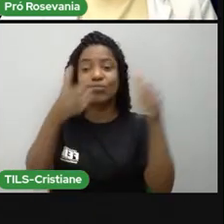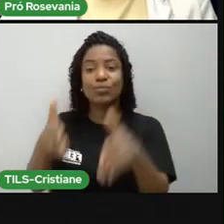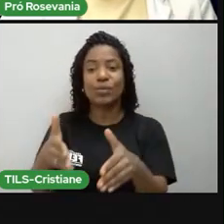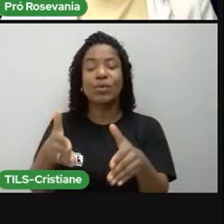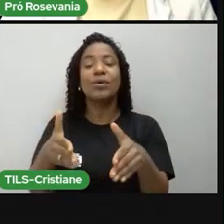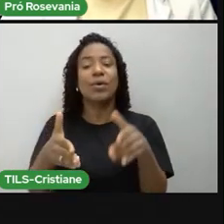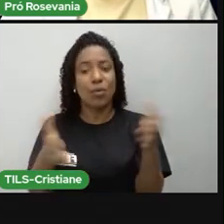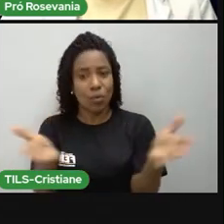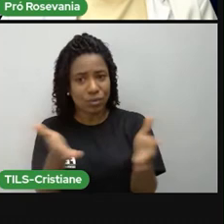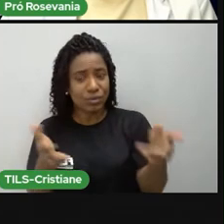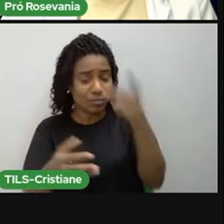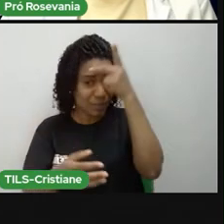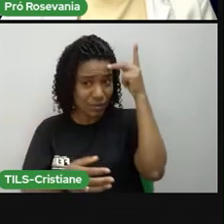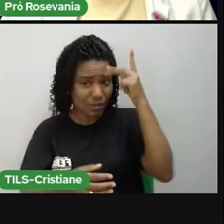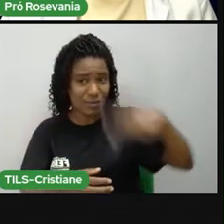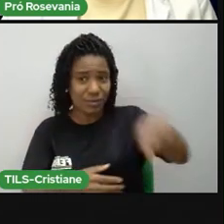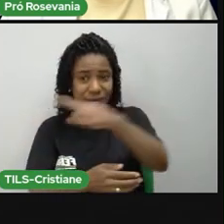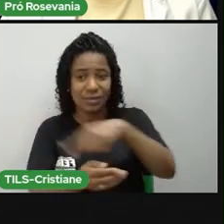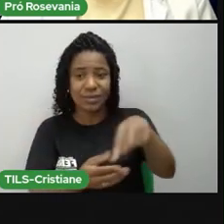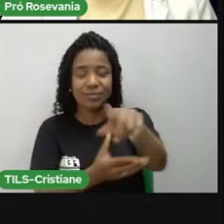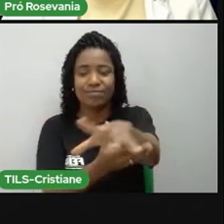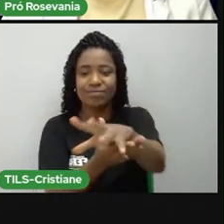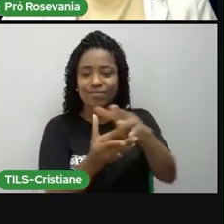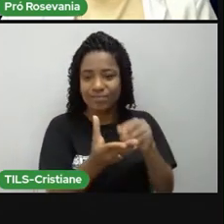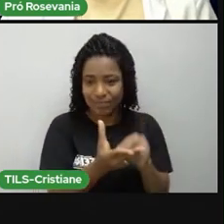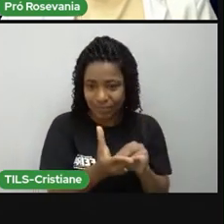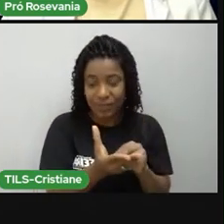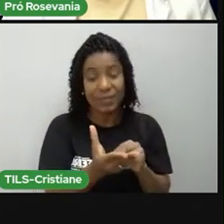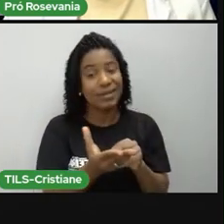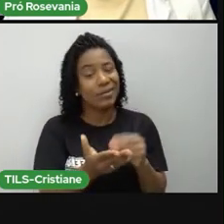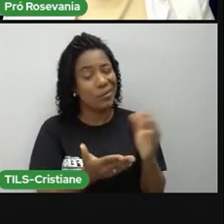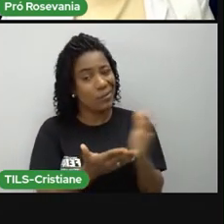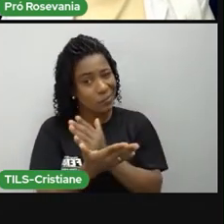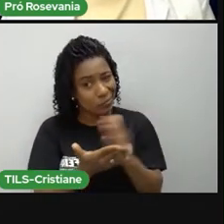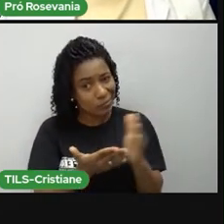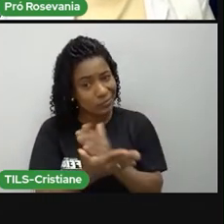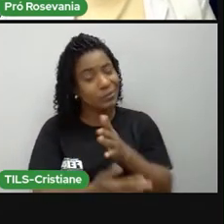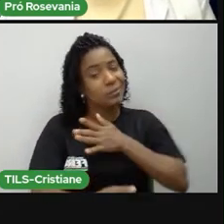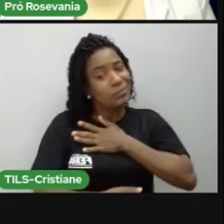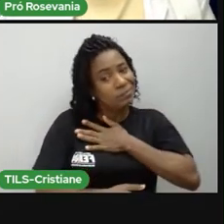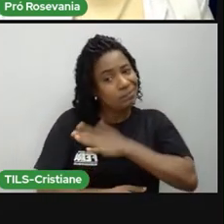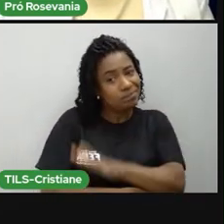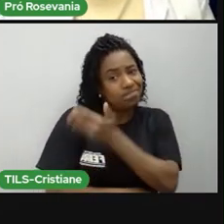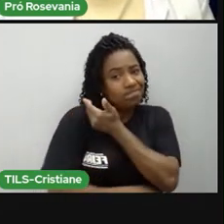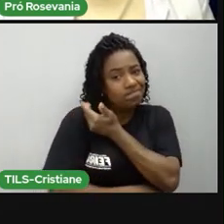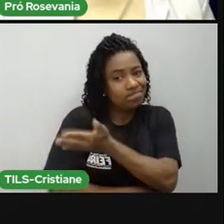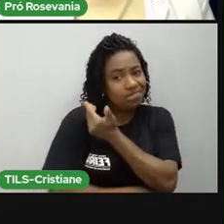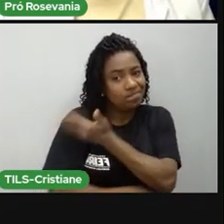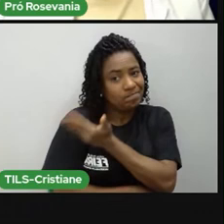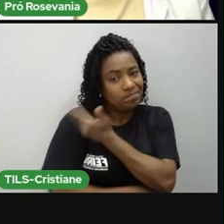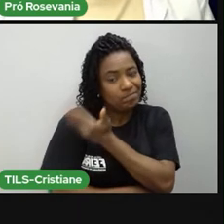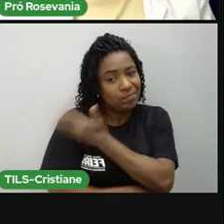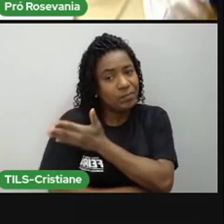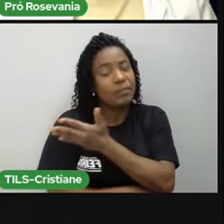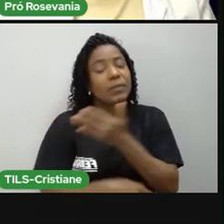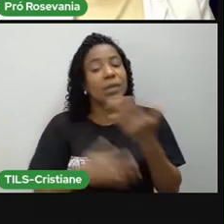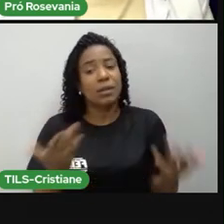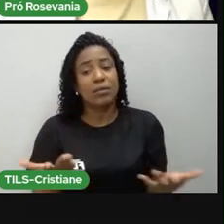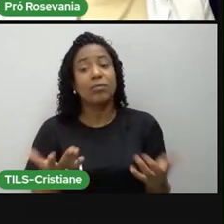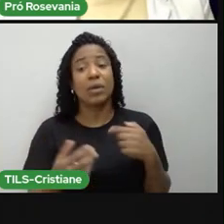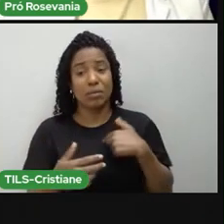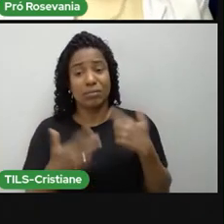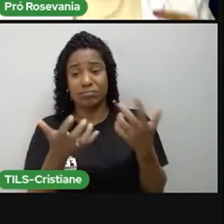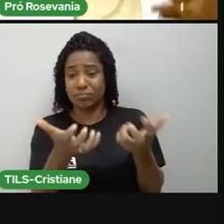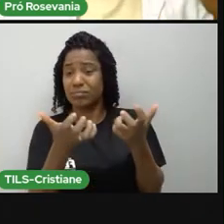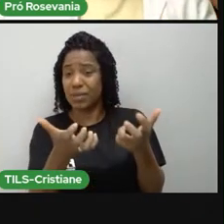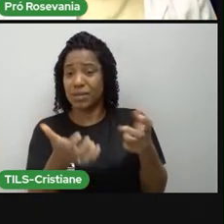mas que hoje a gente tá vivendo uma situação de intolerância tão grande, espero que o nosso povo entenda que, o que faz